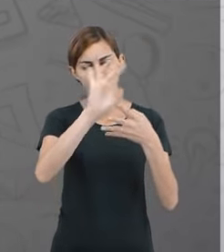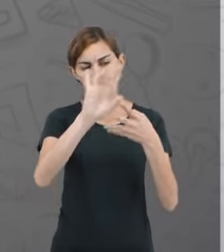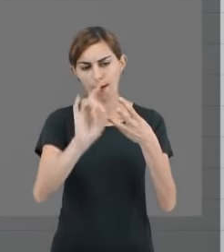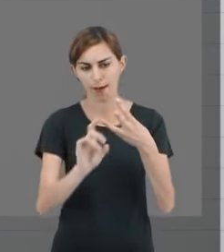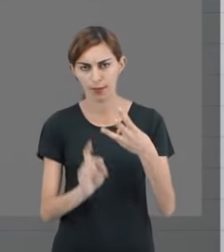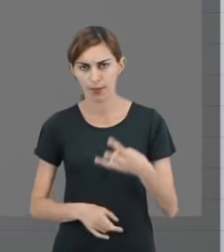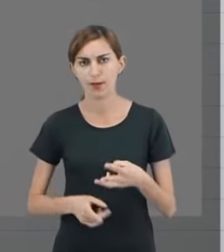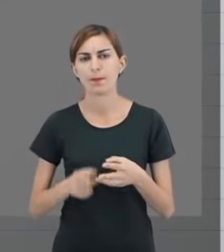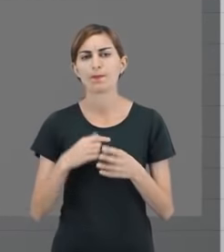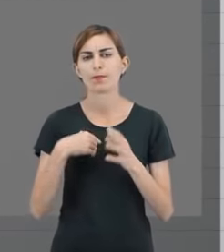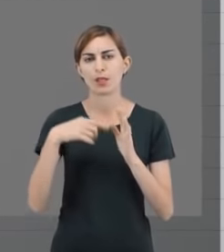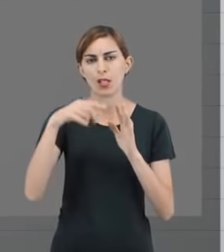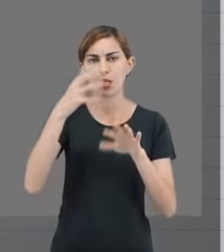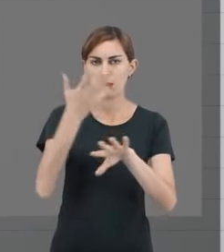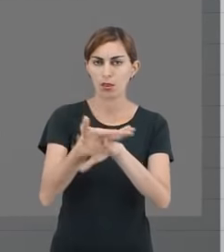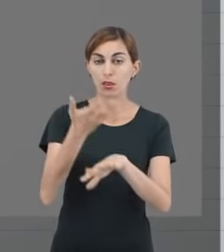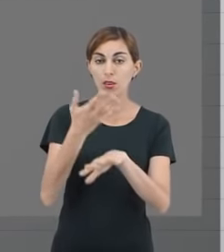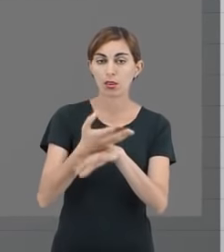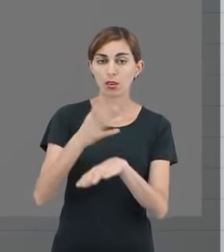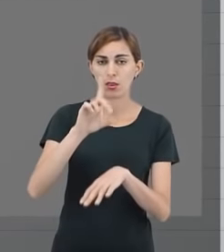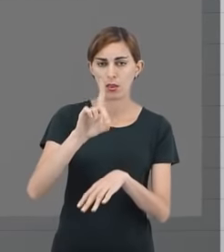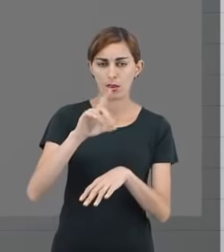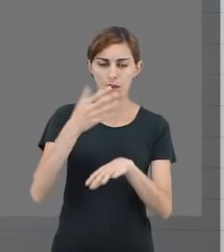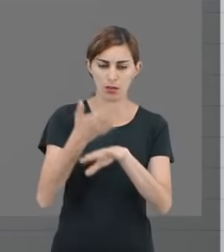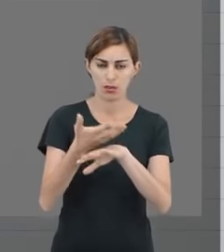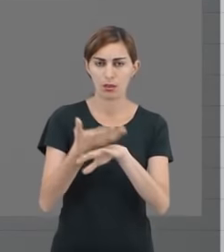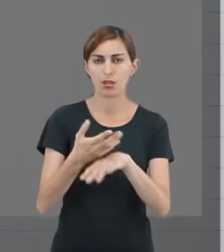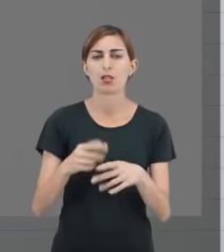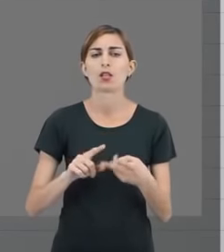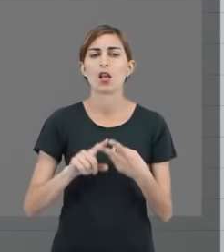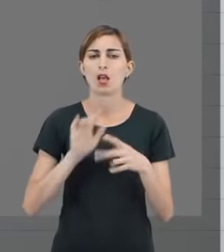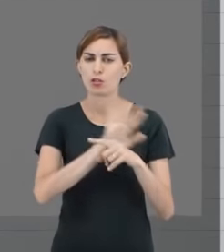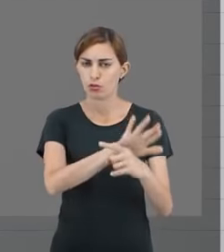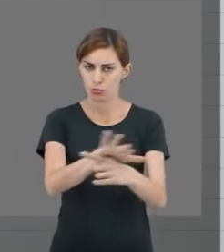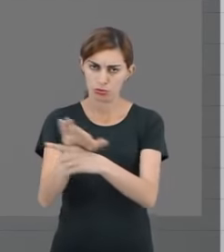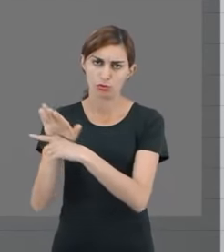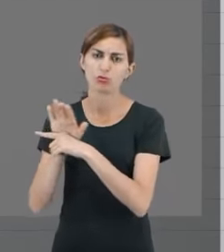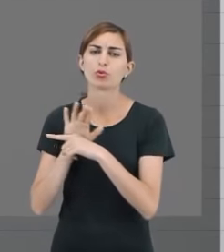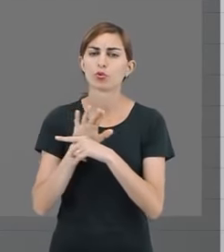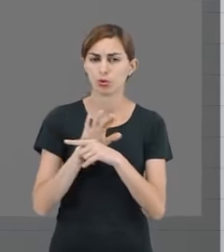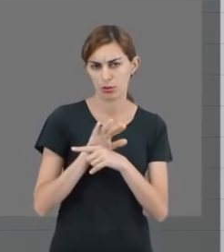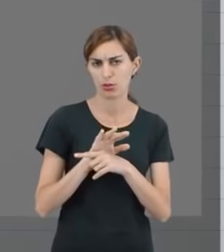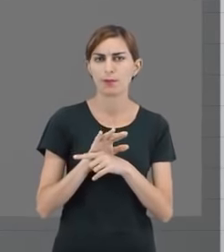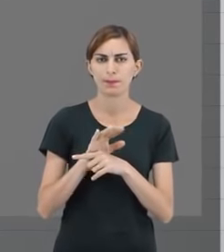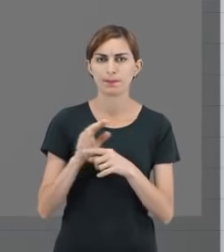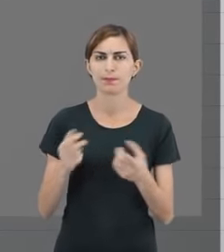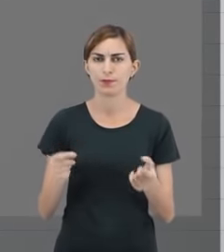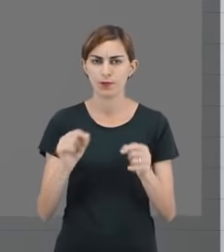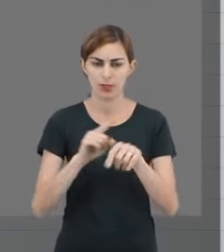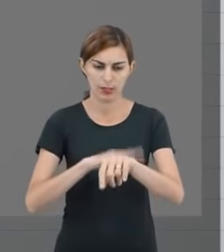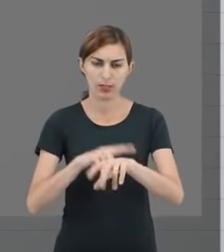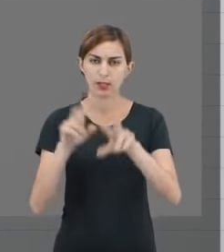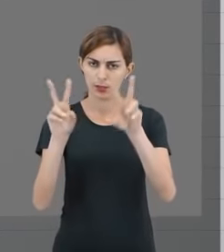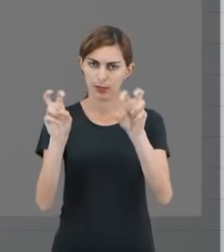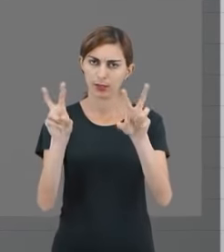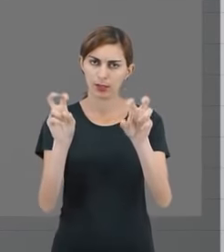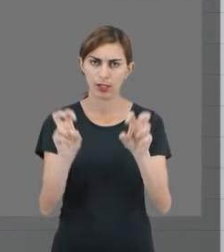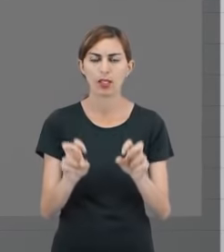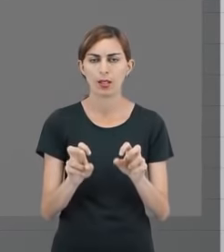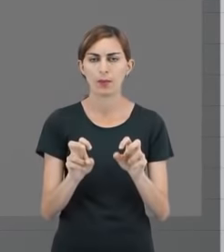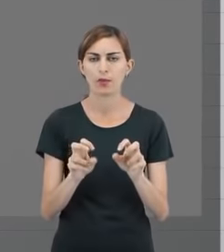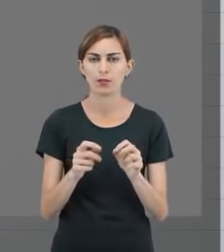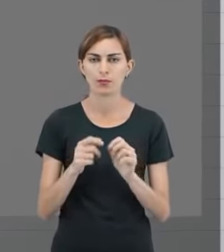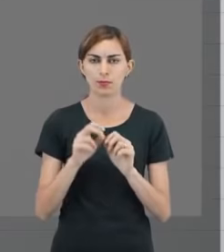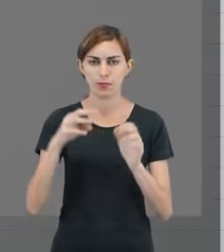é composto por disciplinas, certo? Que ajudam a consolidar esse tema do módulo.